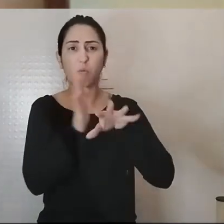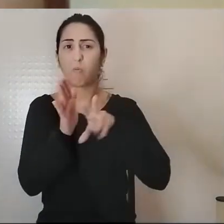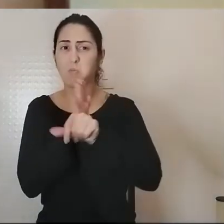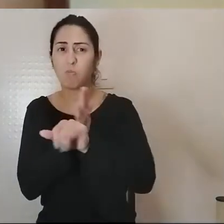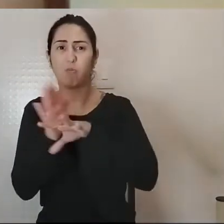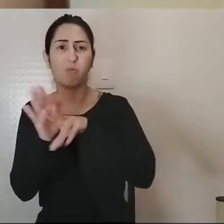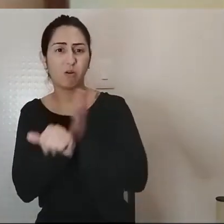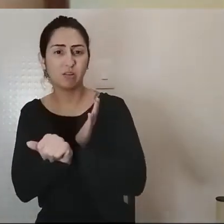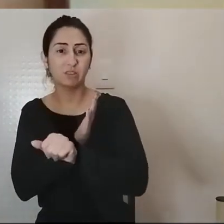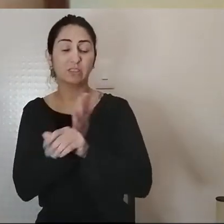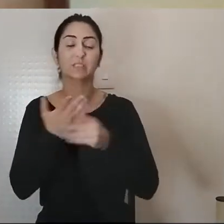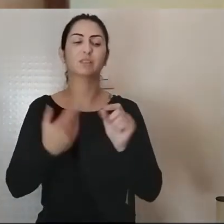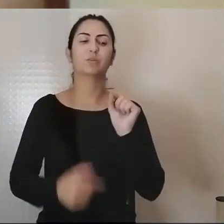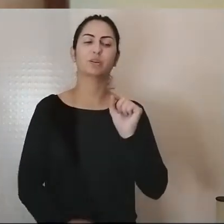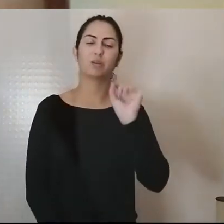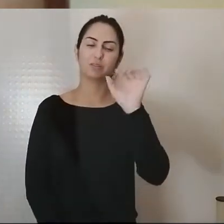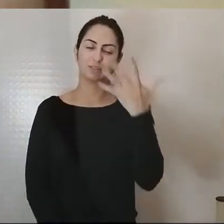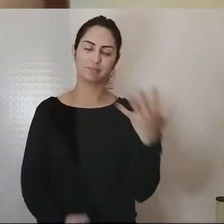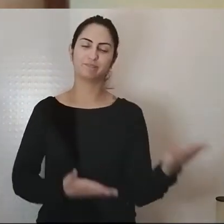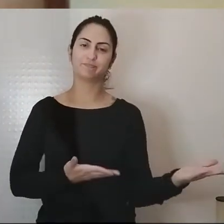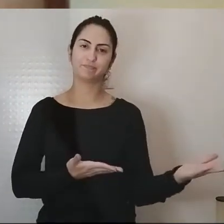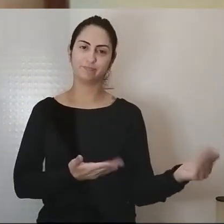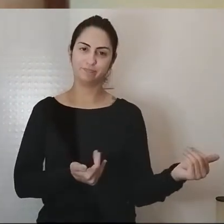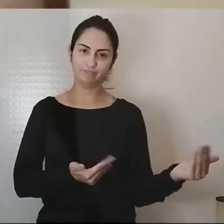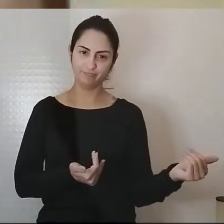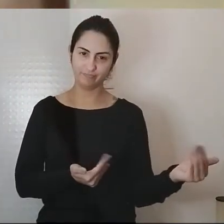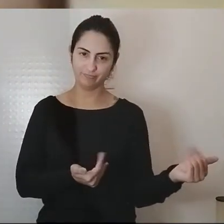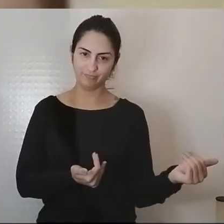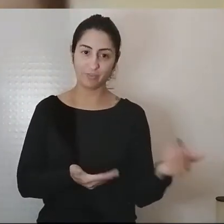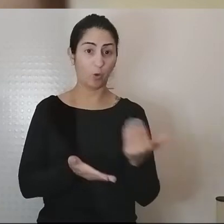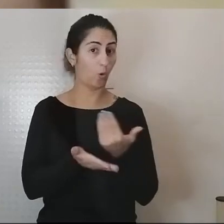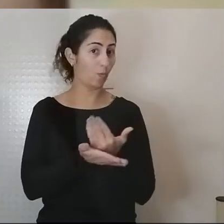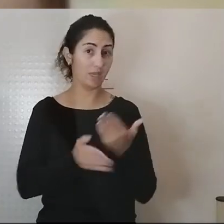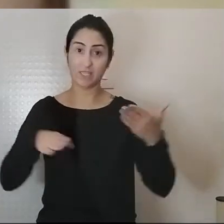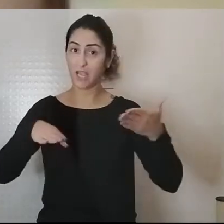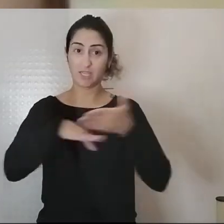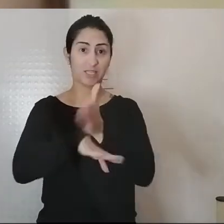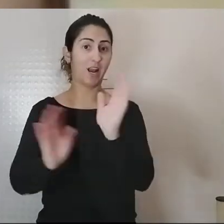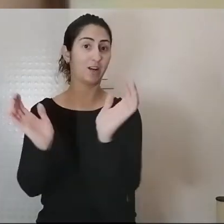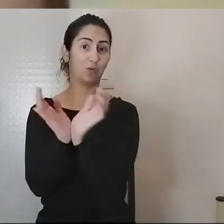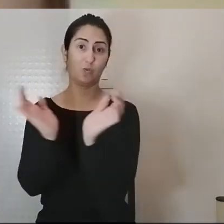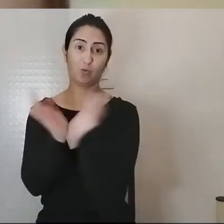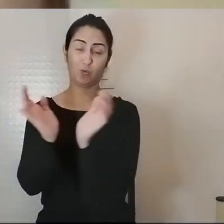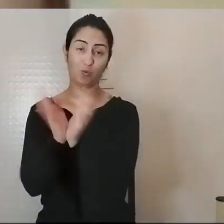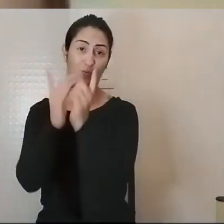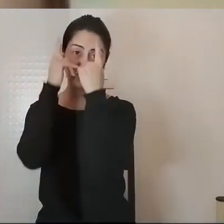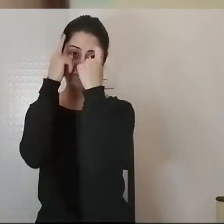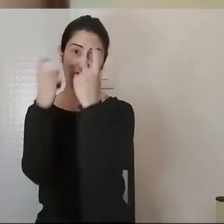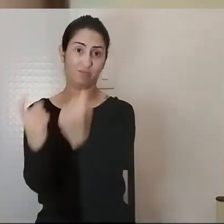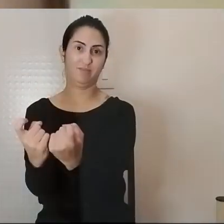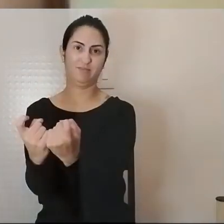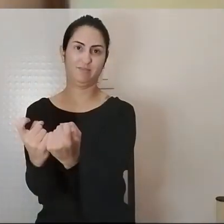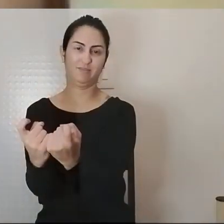a adesão dos jovens a movimentos radicais para fins violentos